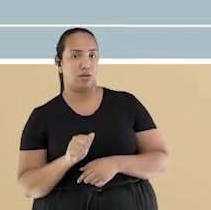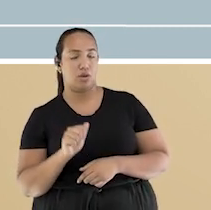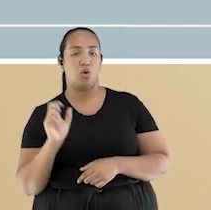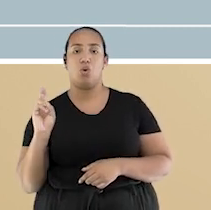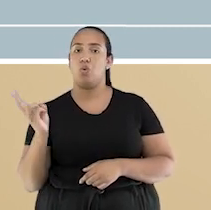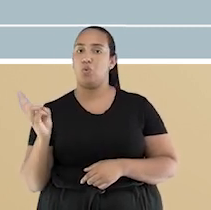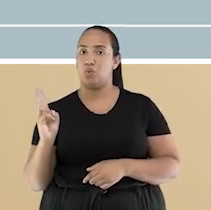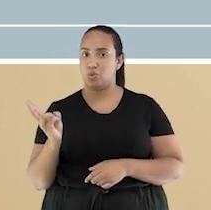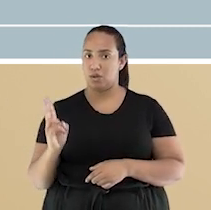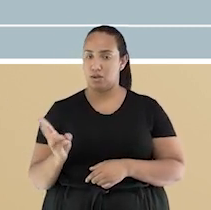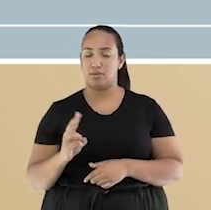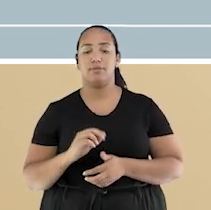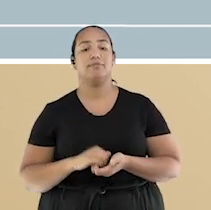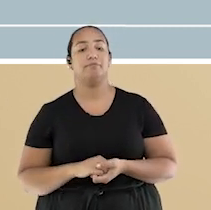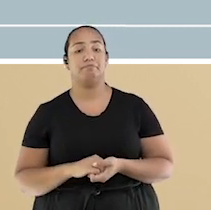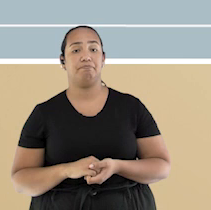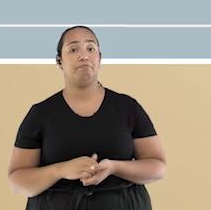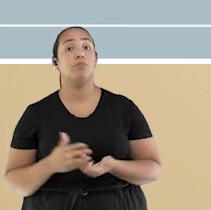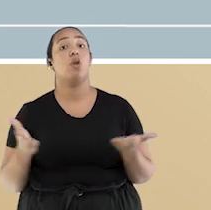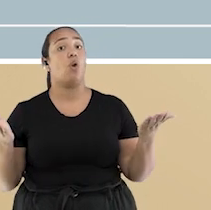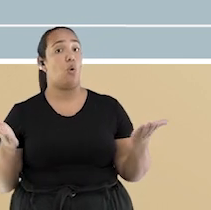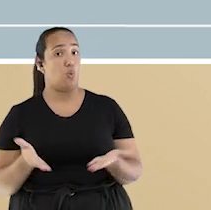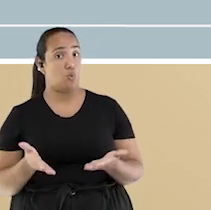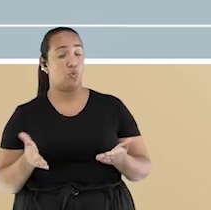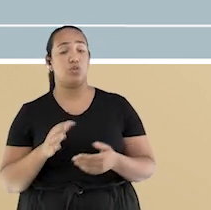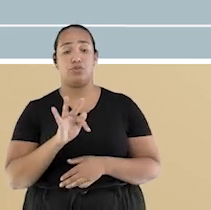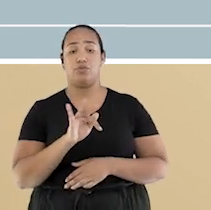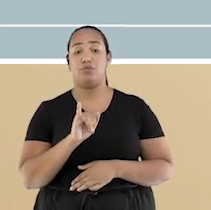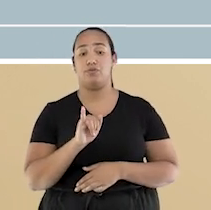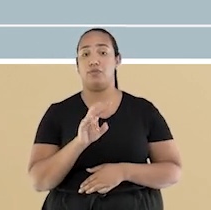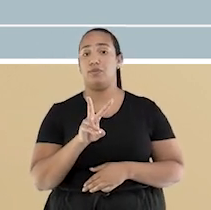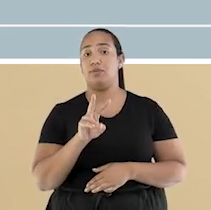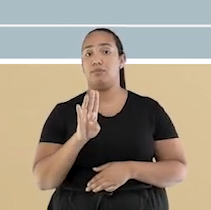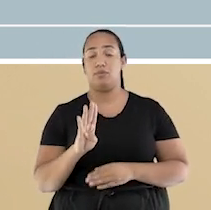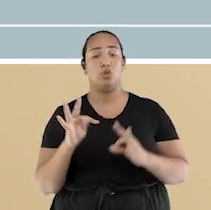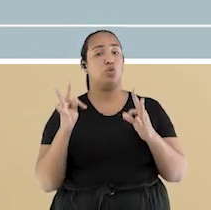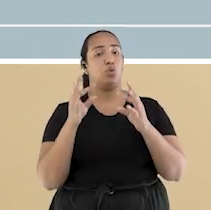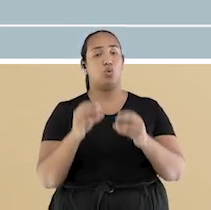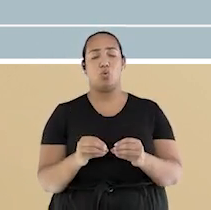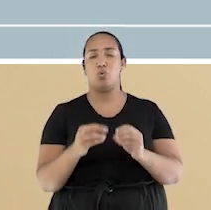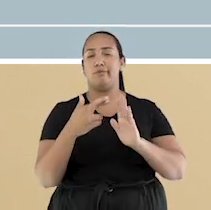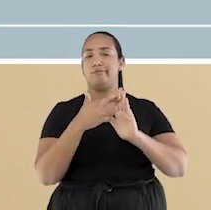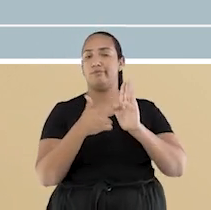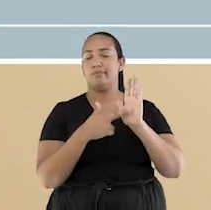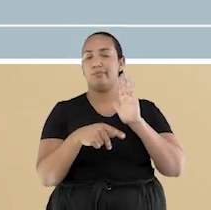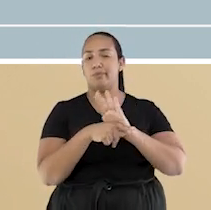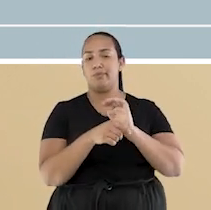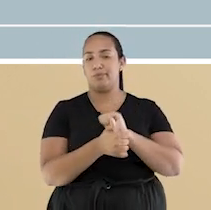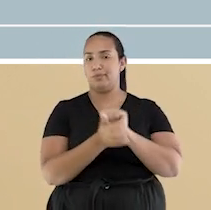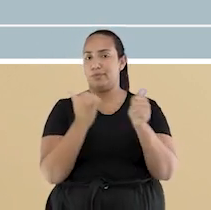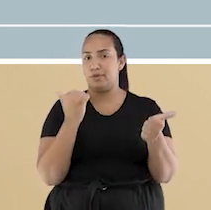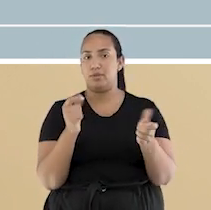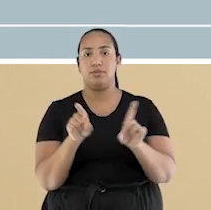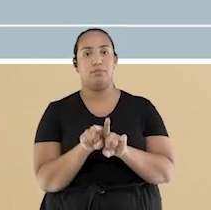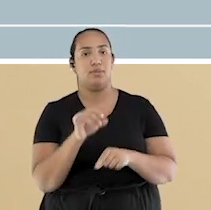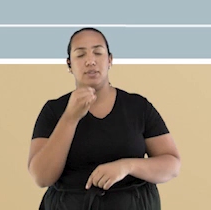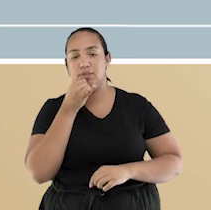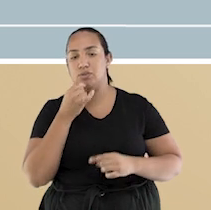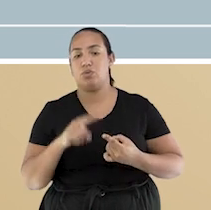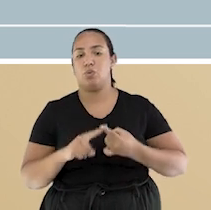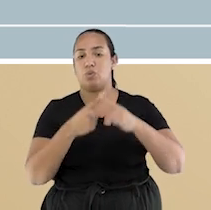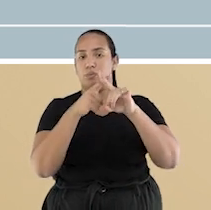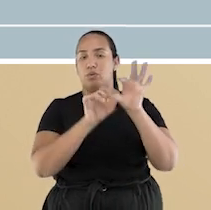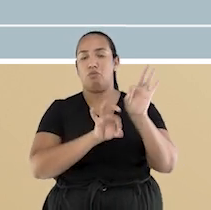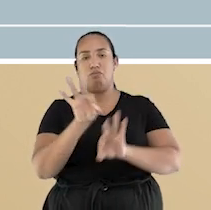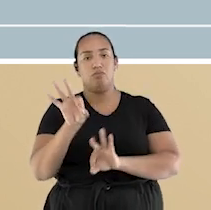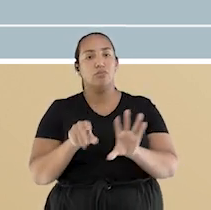Ainda hoje, a FIVB, que é o recuo órgão responsável por todas as questões que envolvem o esporte, tais como a organização de